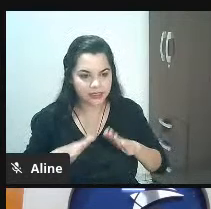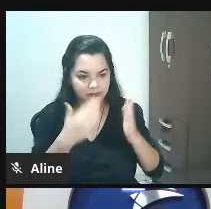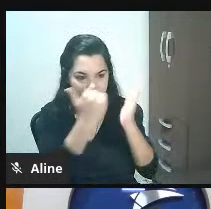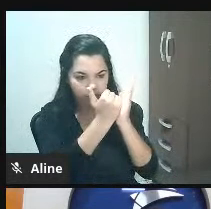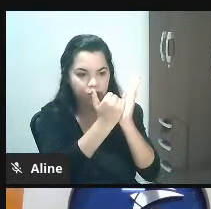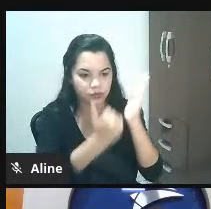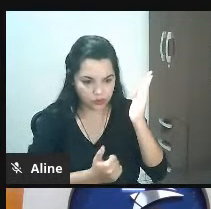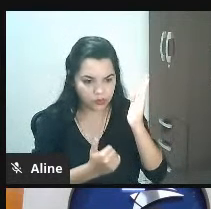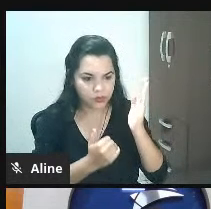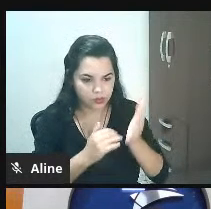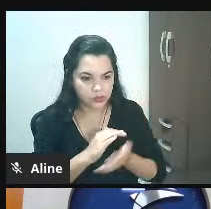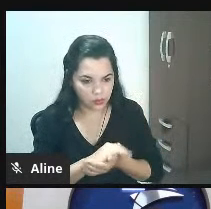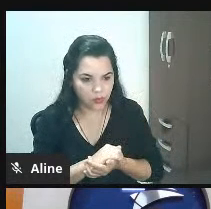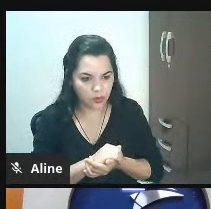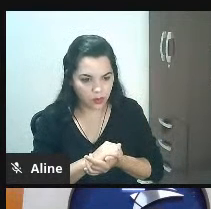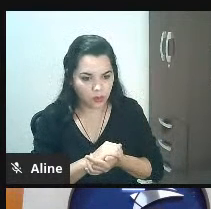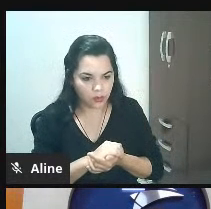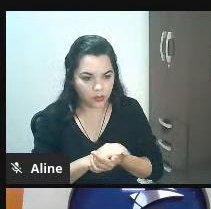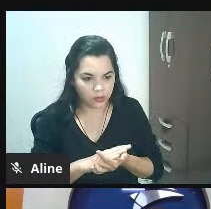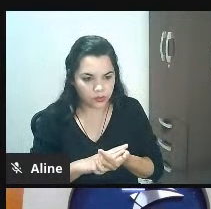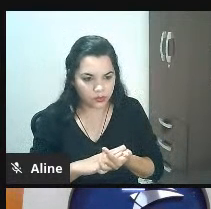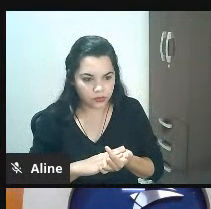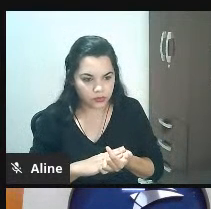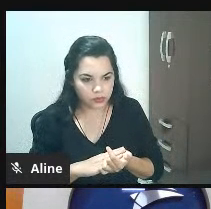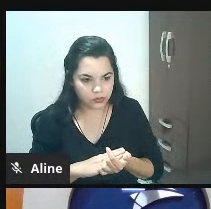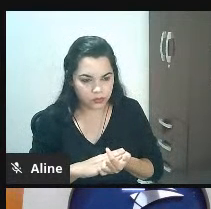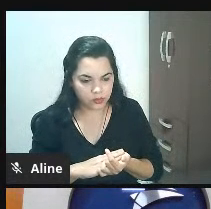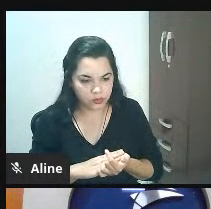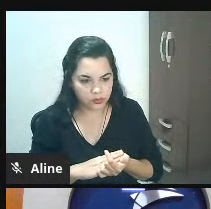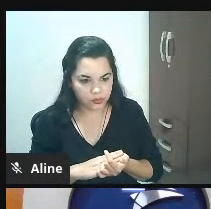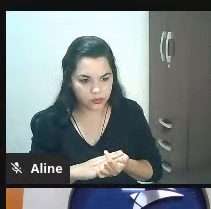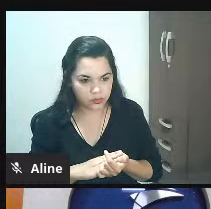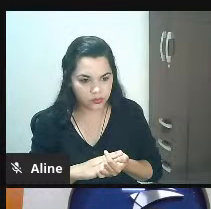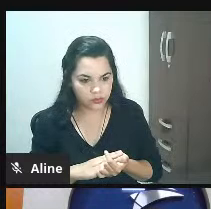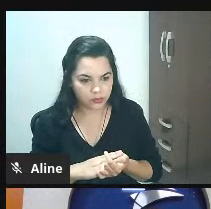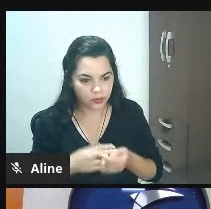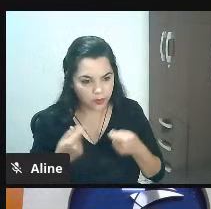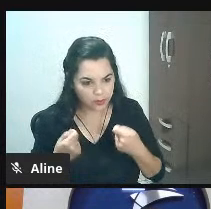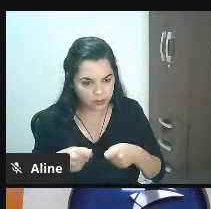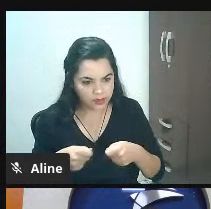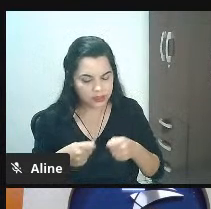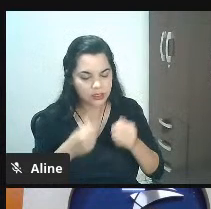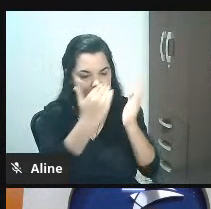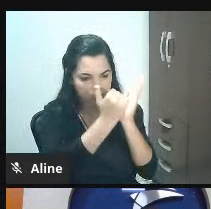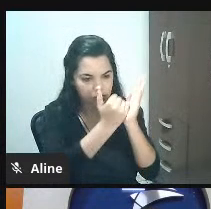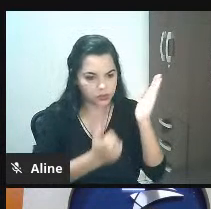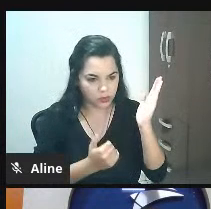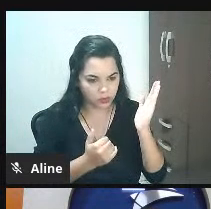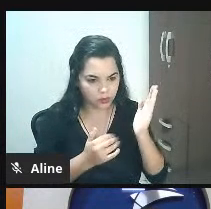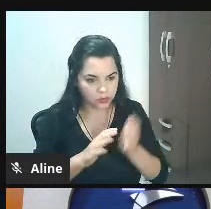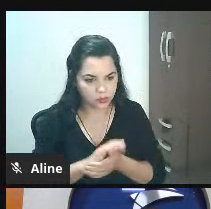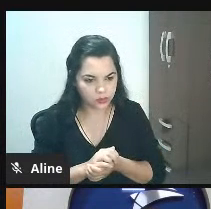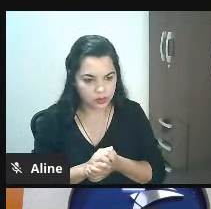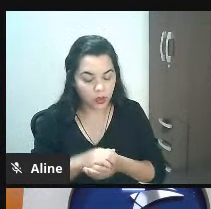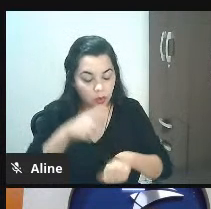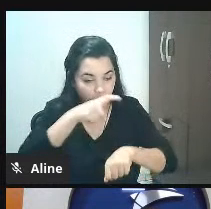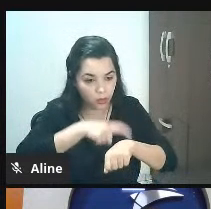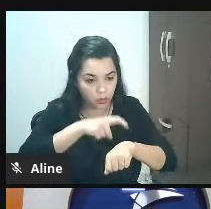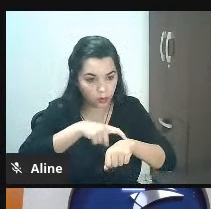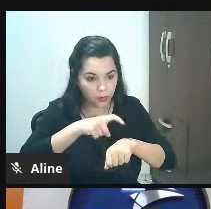desconto ele pede desconto pede volume porque a Black Friday existe o sentido da Black Friday